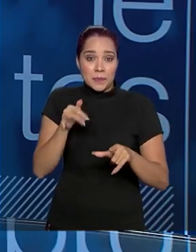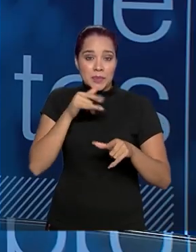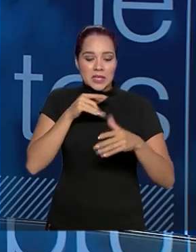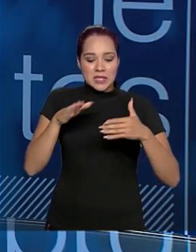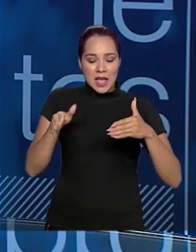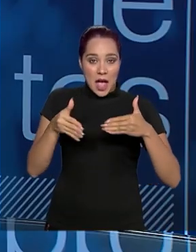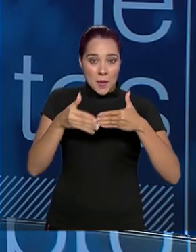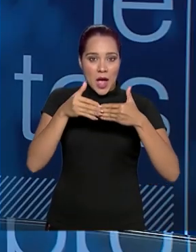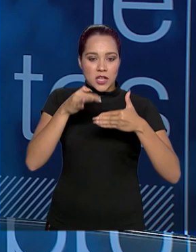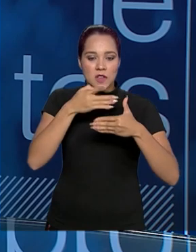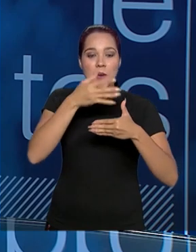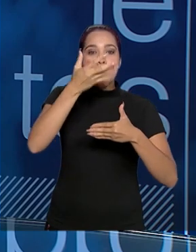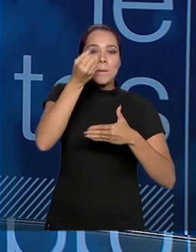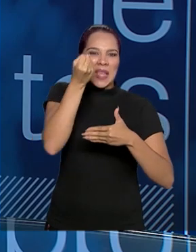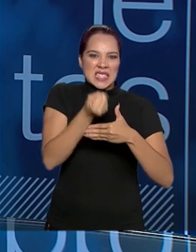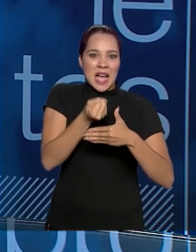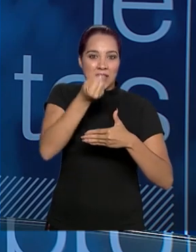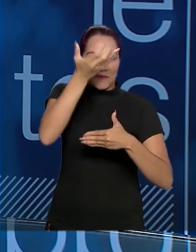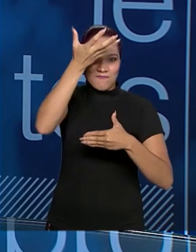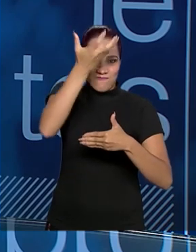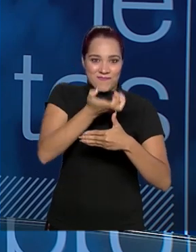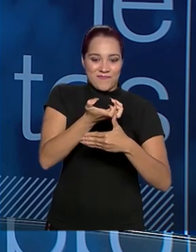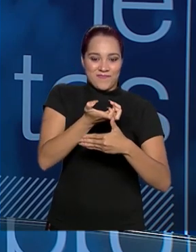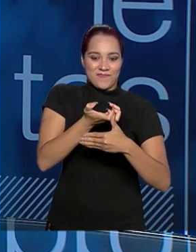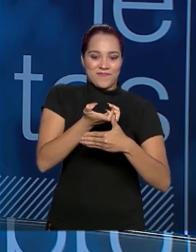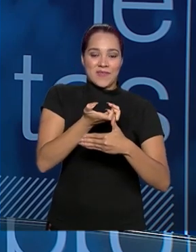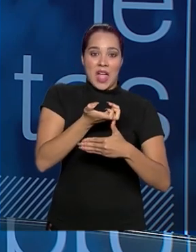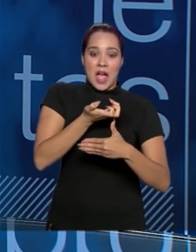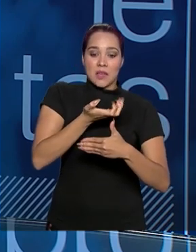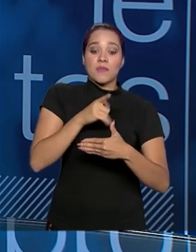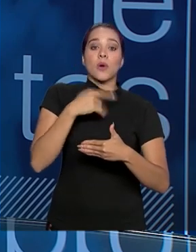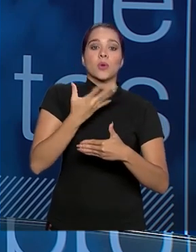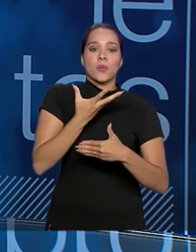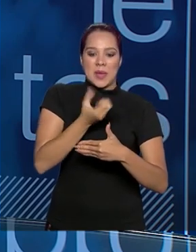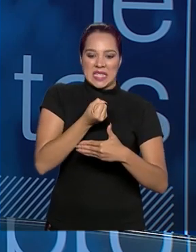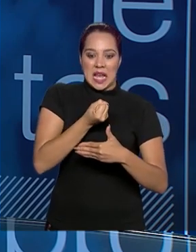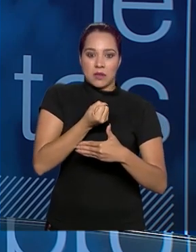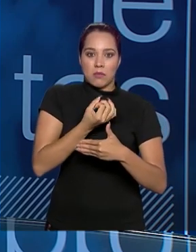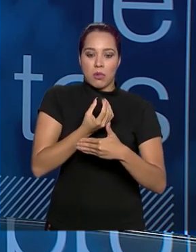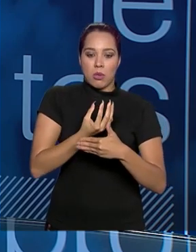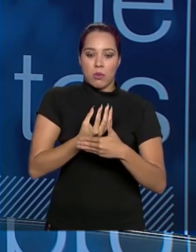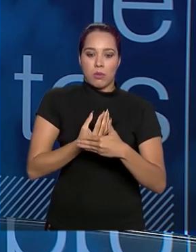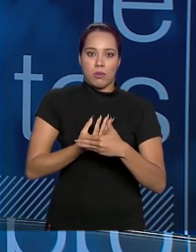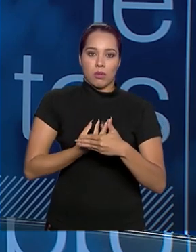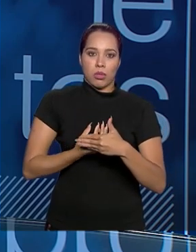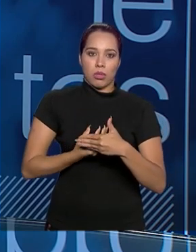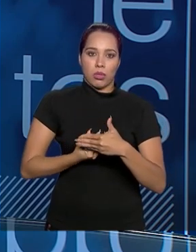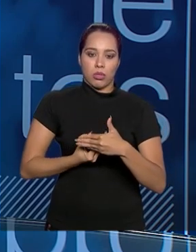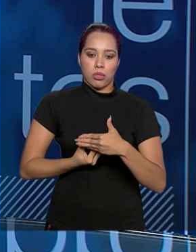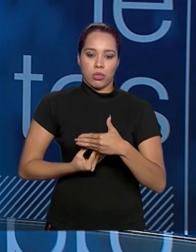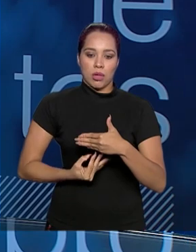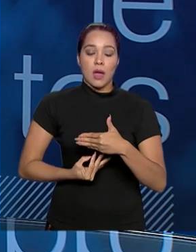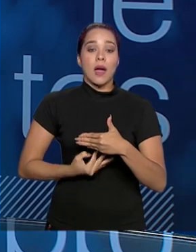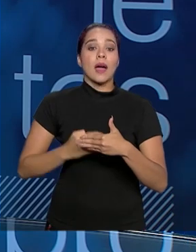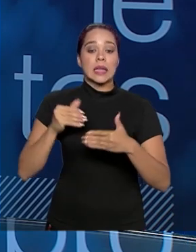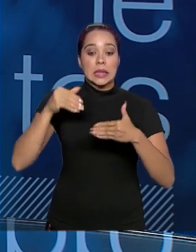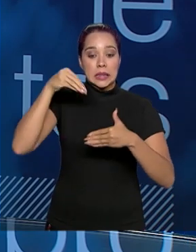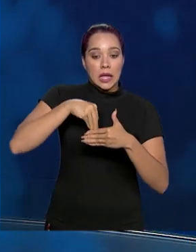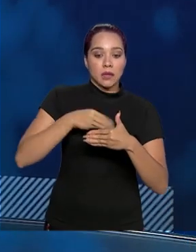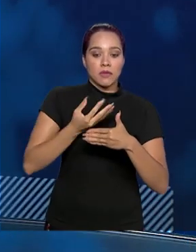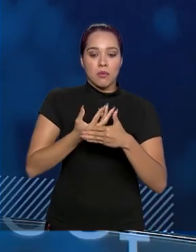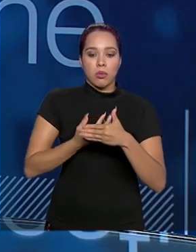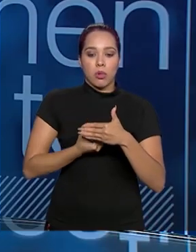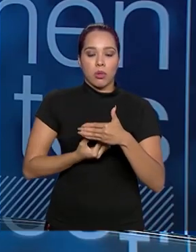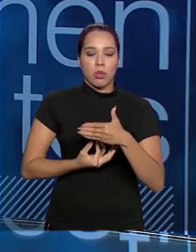mais denso em cima, a partir que ele é mais denso, ele vai para o fundo. E eu tenho isso aqui acontecendo dentro da barragem, logicamente, muito